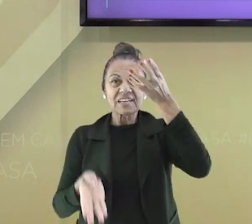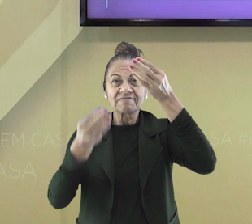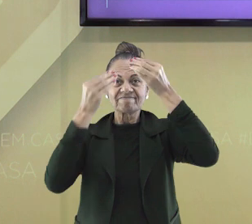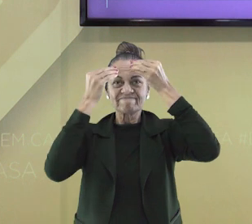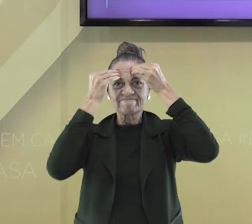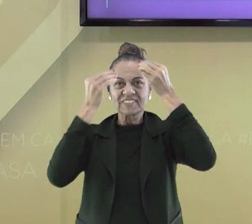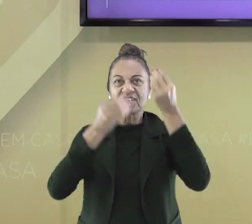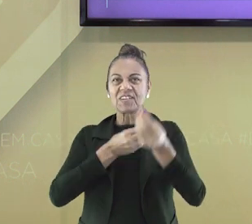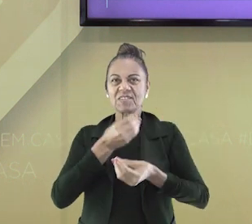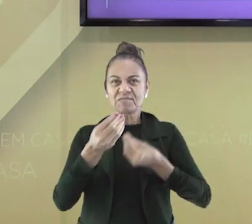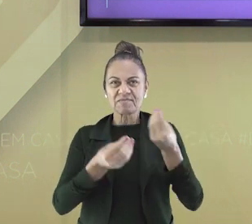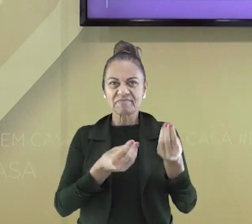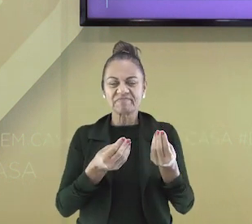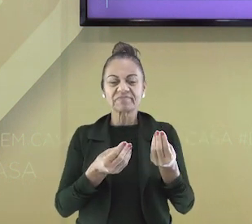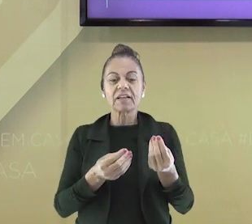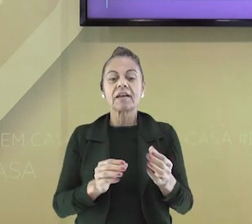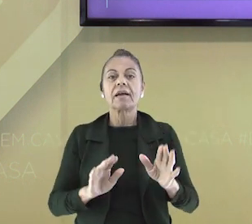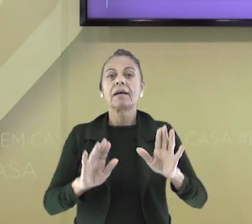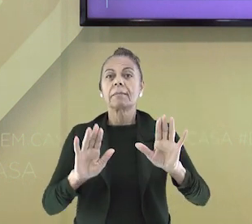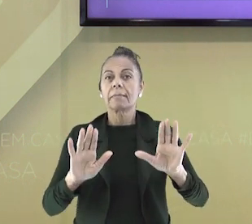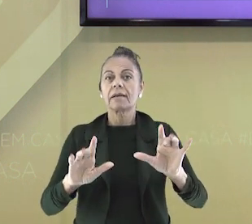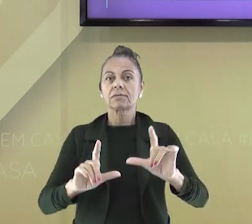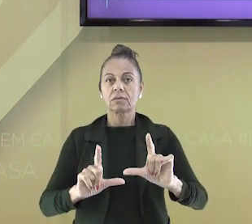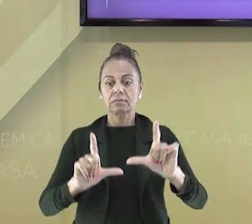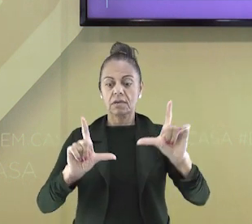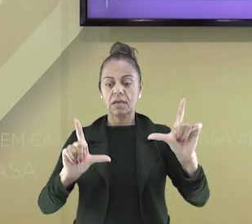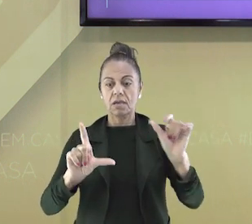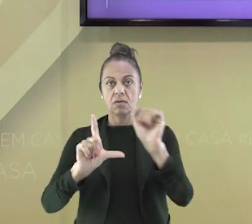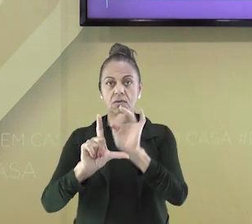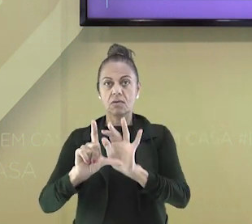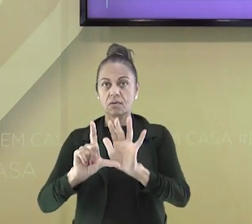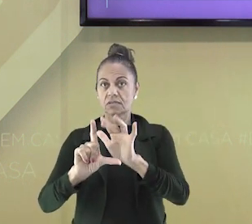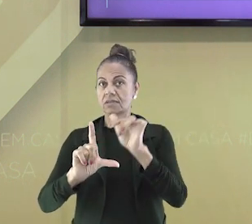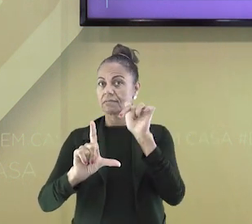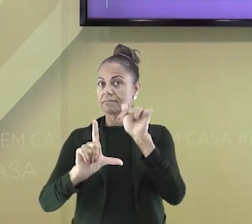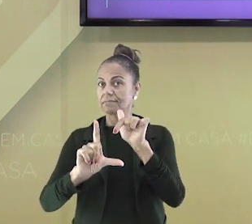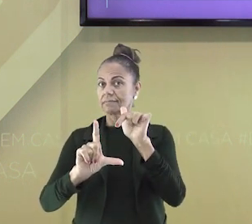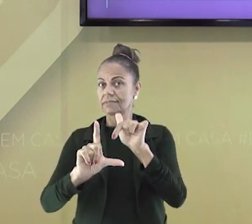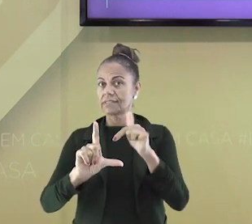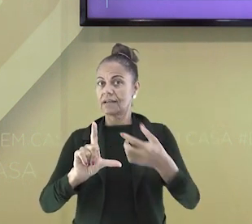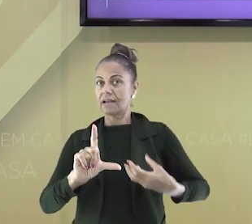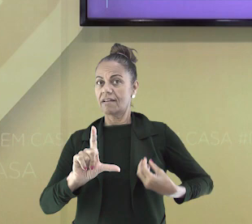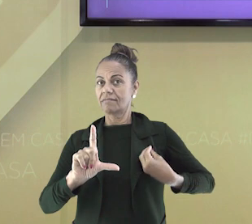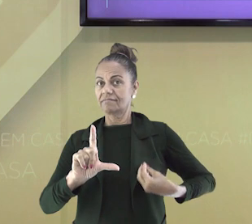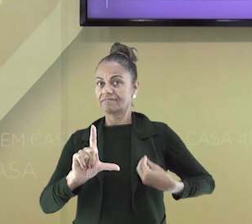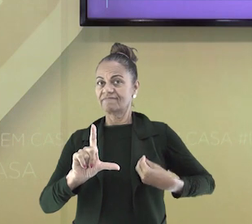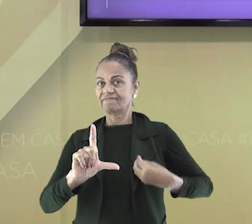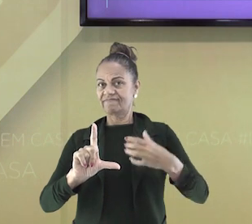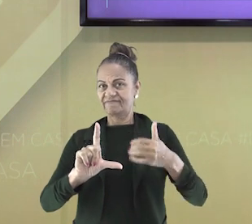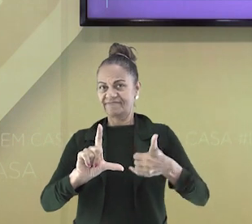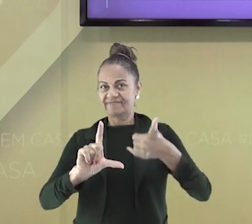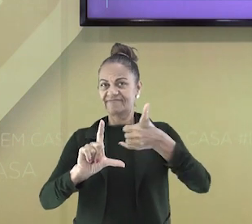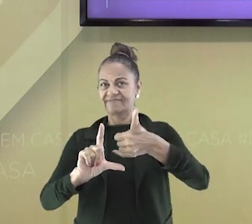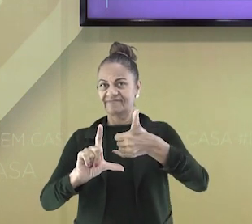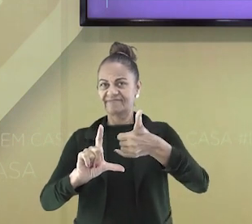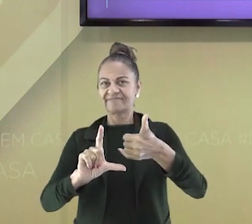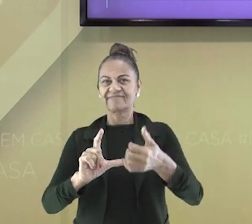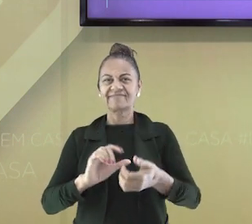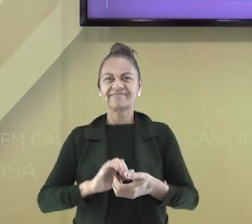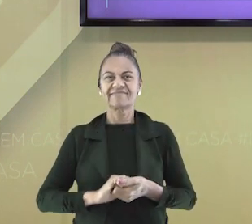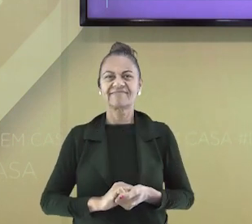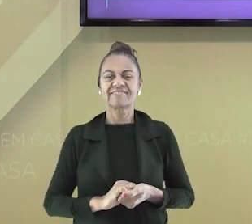sua presença usando esse QR Code que vai aparecer em sua tela com o seu celular. Combinado?